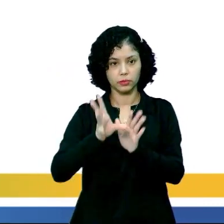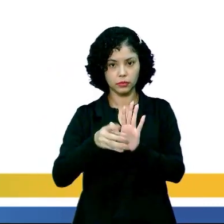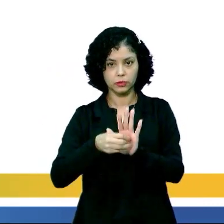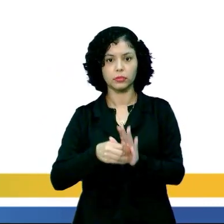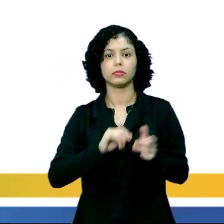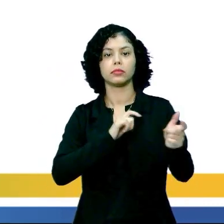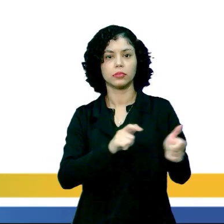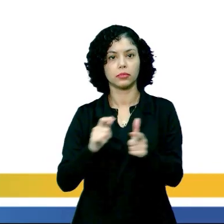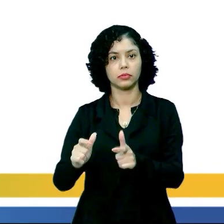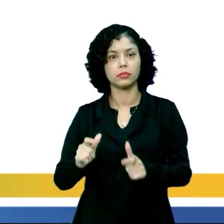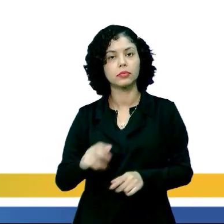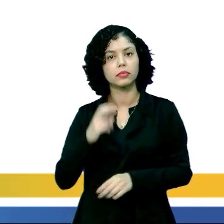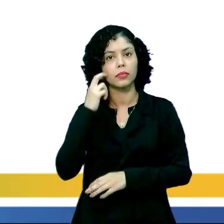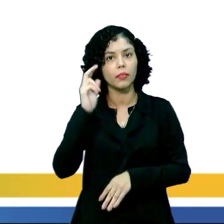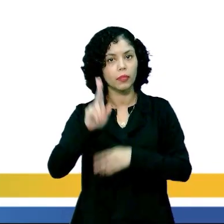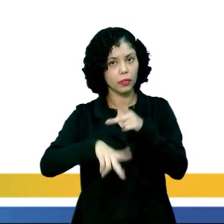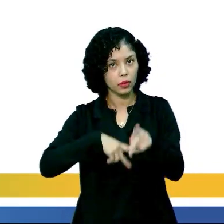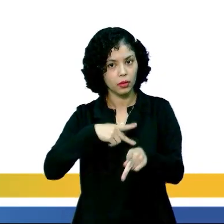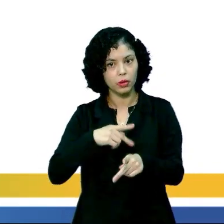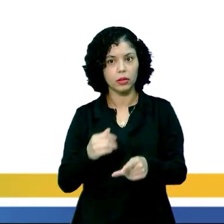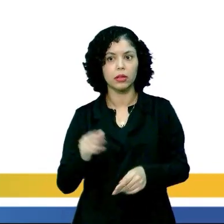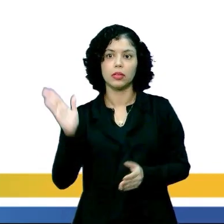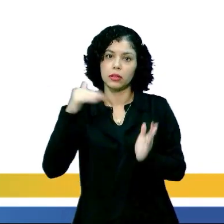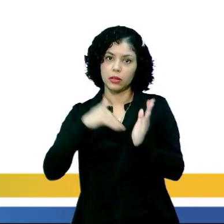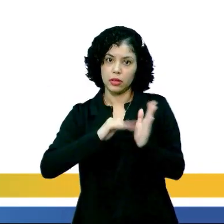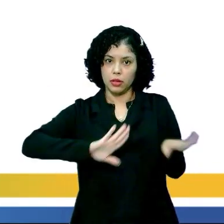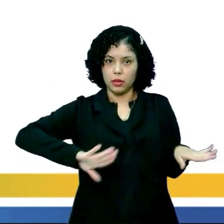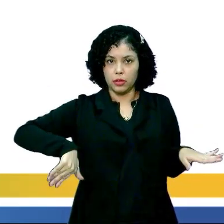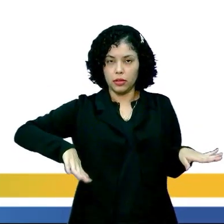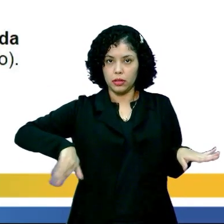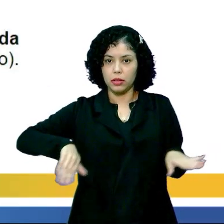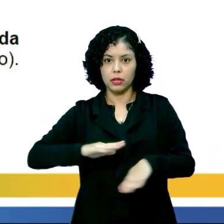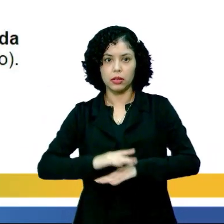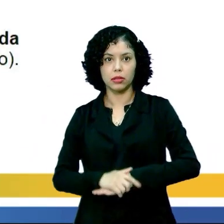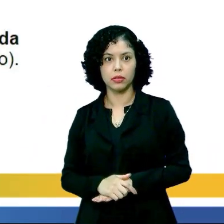patrimônio cultural de um povo. Pode ser até uma praia, tá, gente?